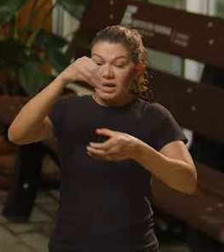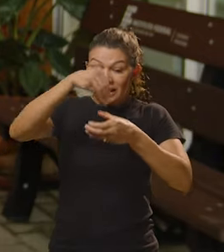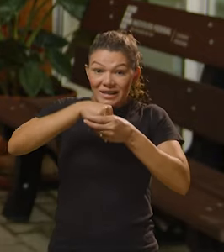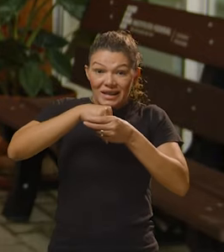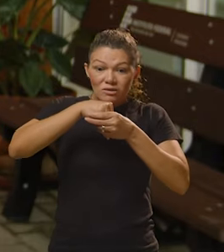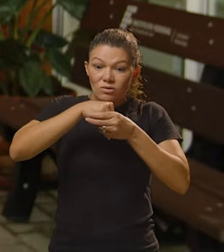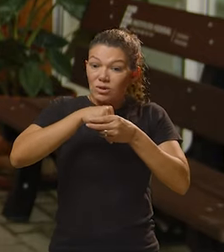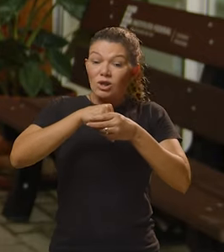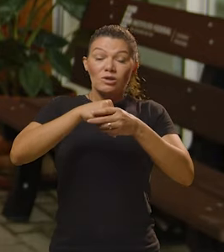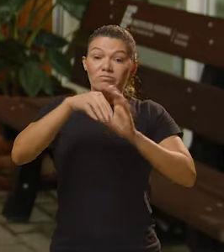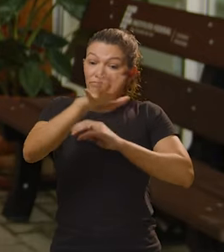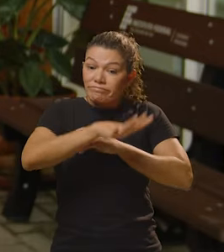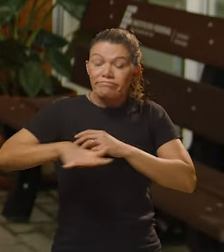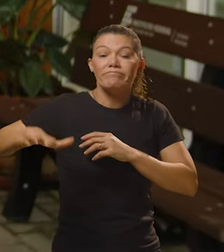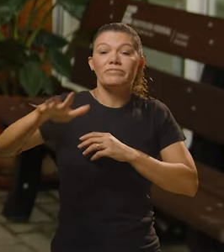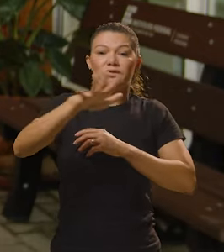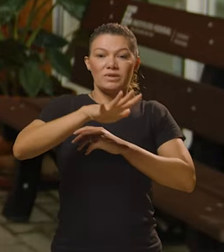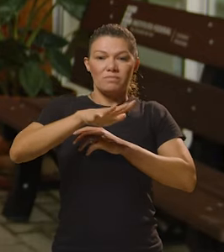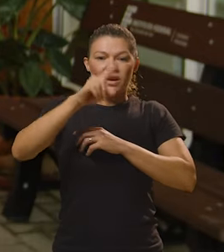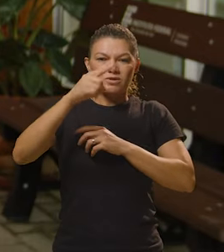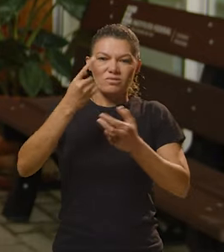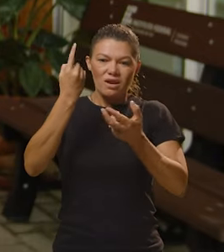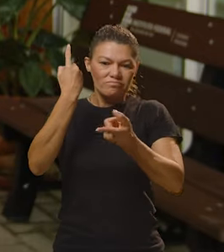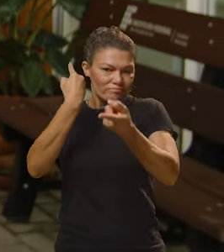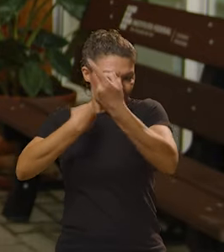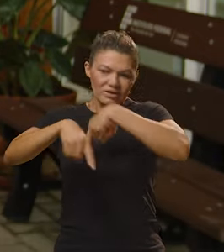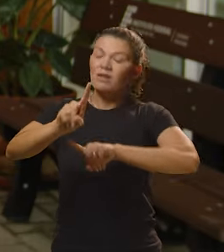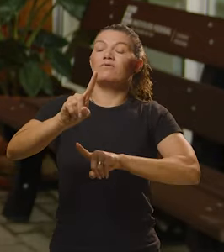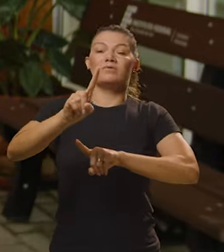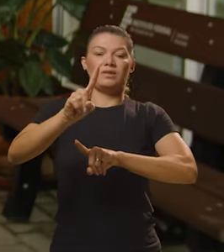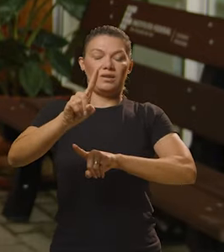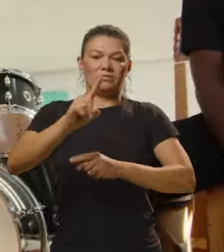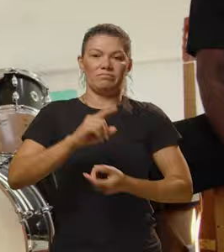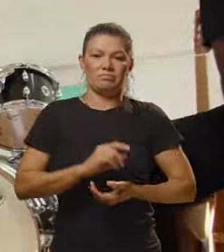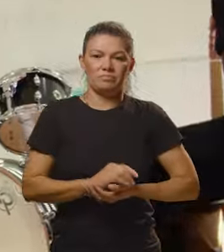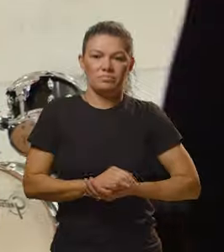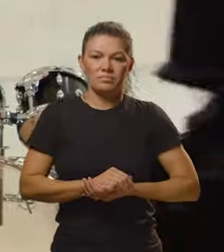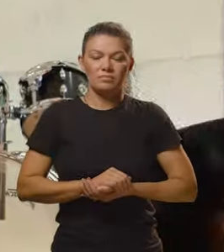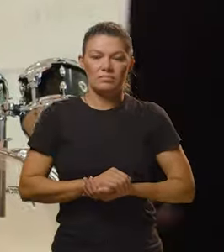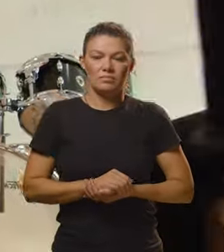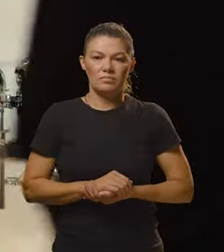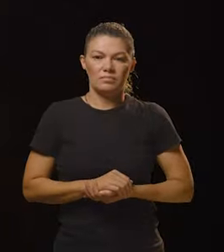tudo dentro de um único espaço, eu acho que isso é revolucionário.